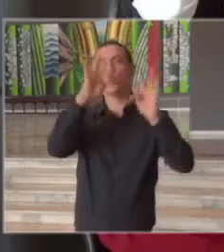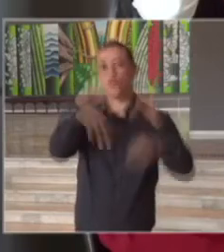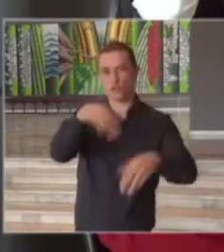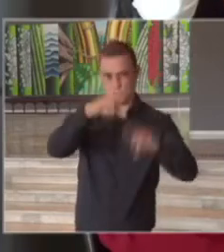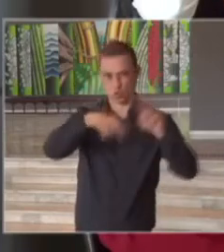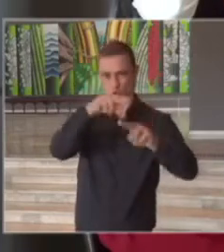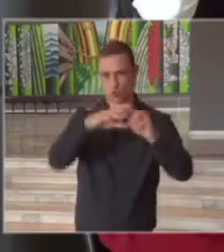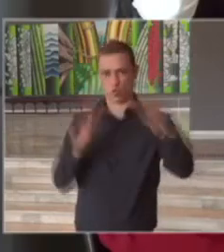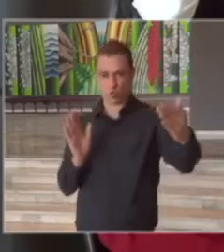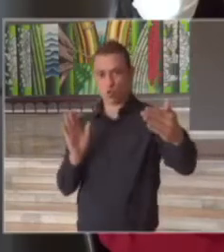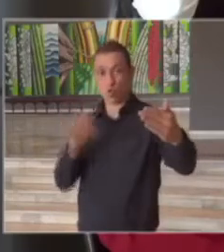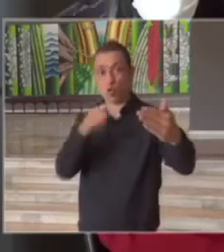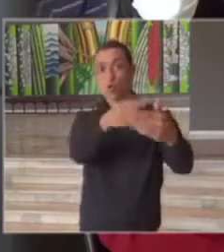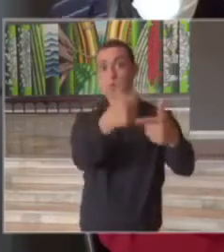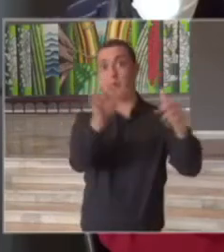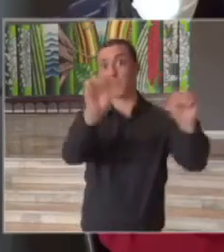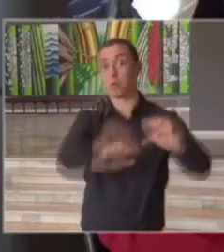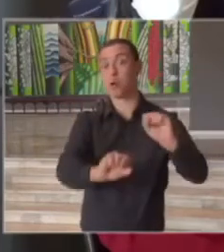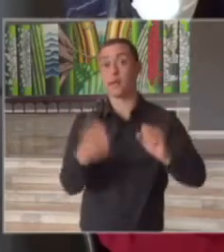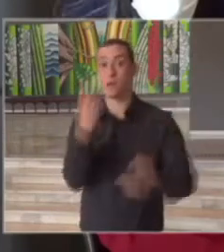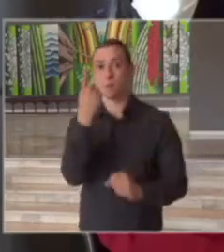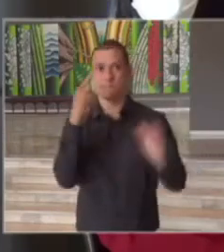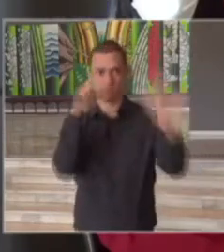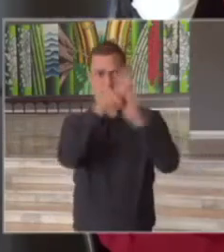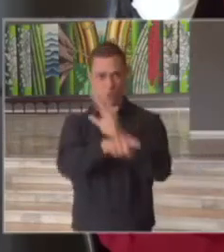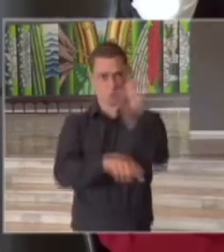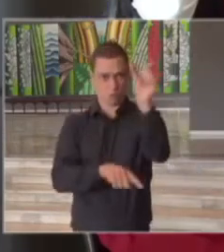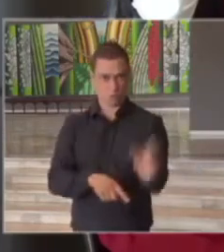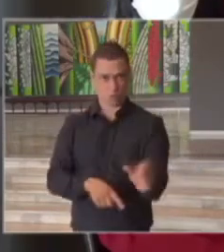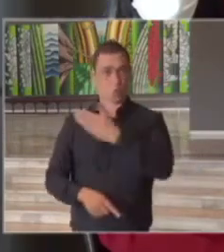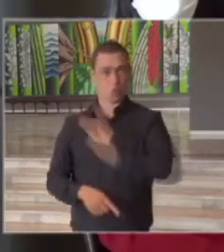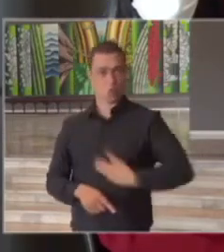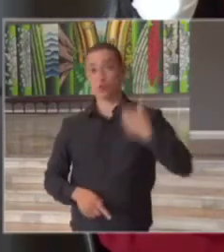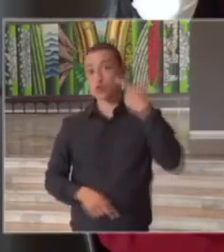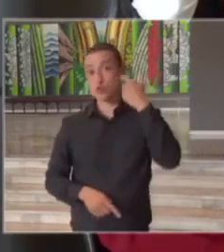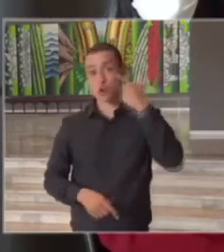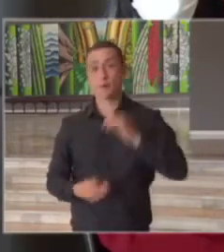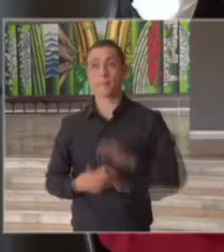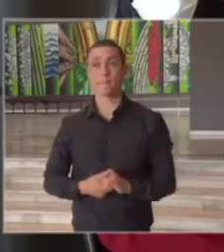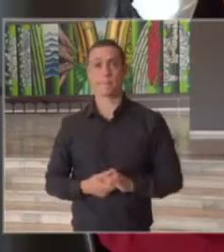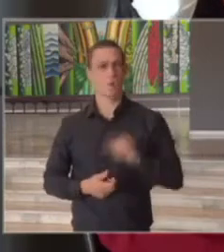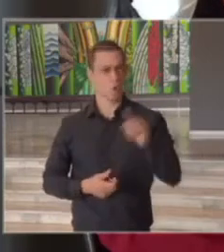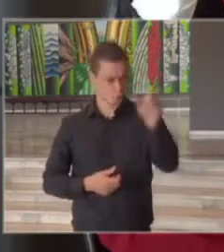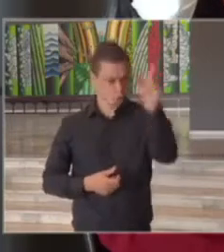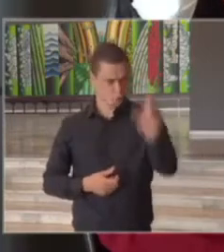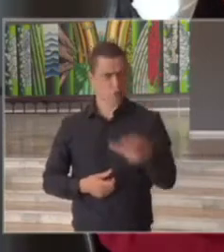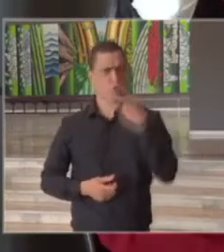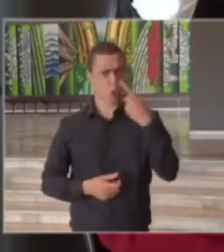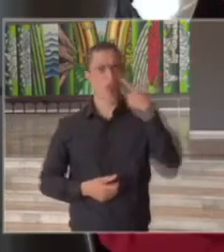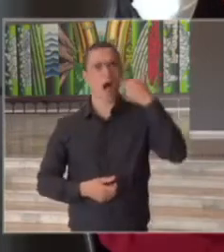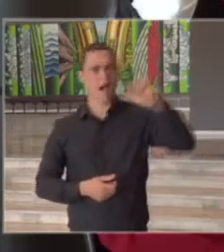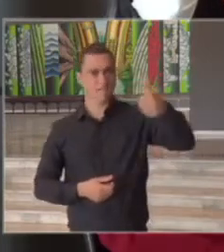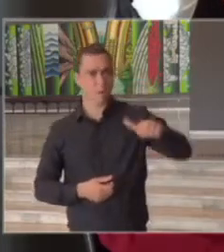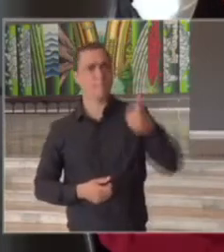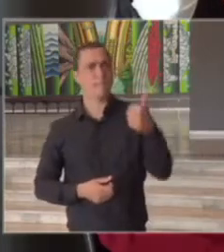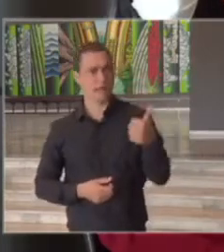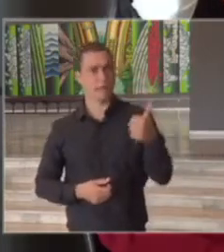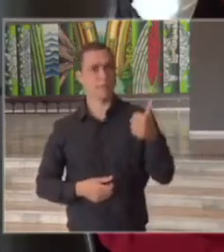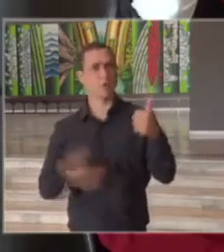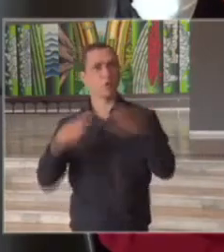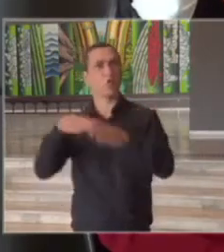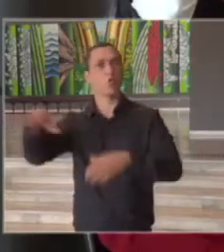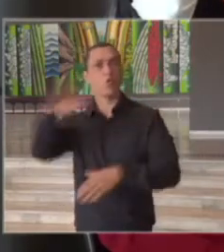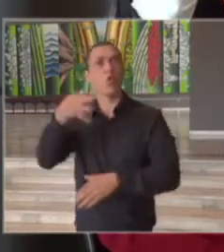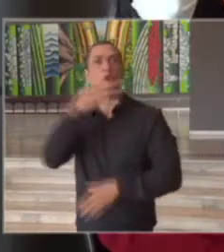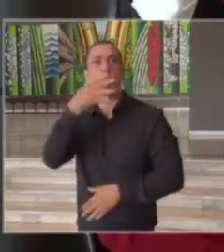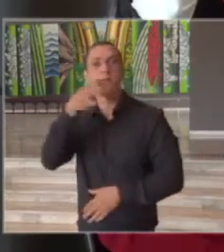a minha primeira pergunta vai diretamente para o governador o senhor foi muito bem avaliado pela opinião